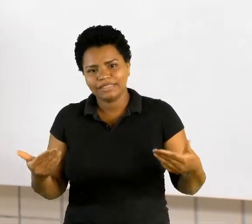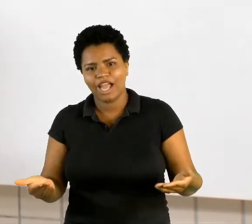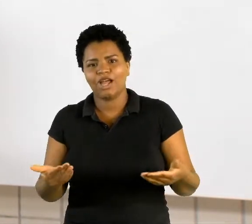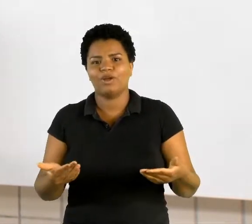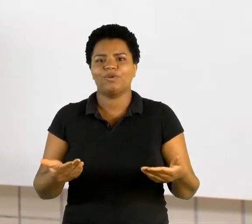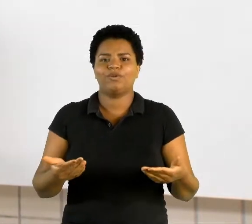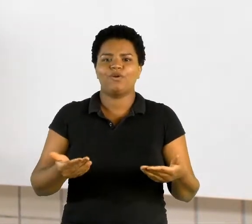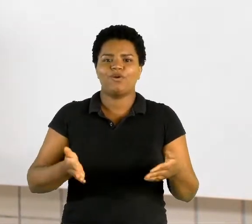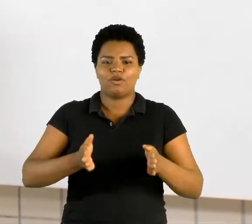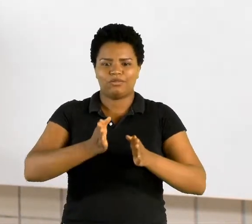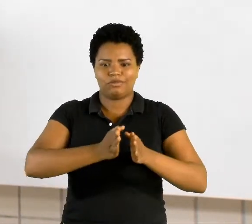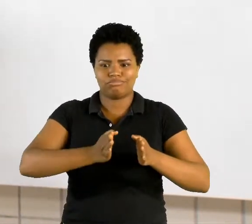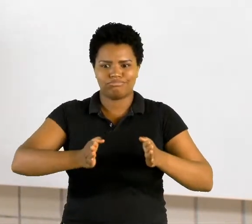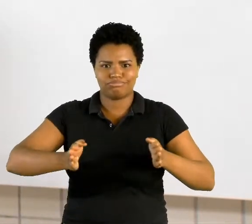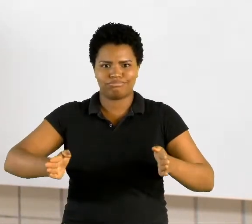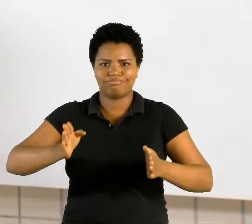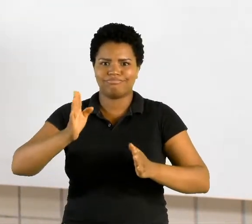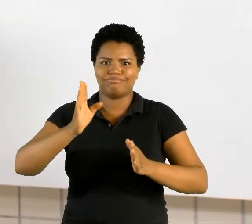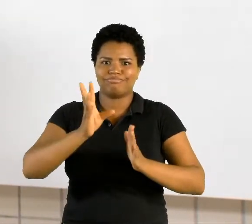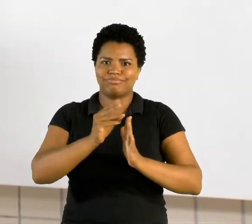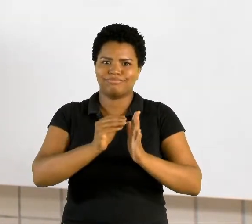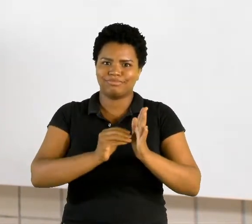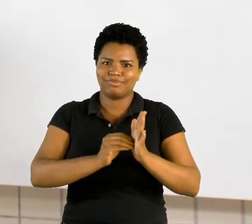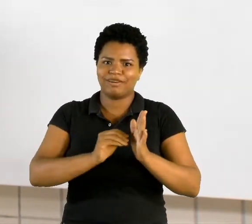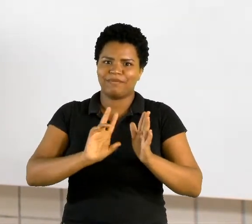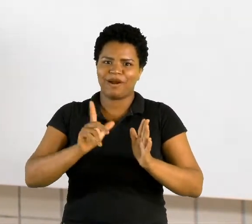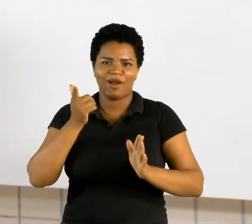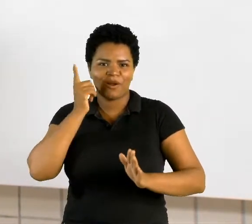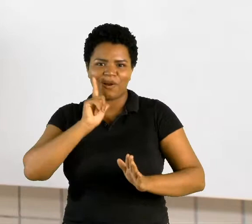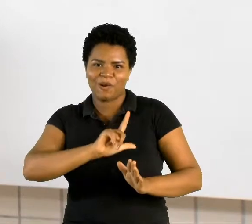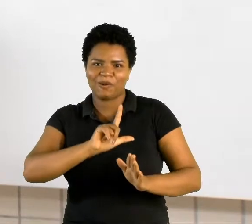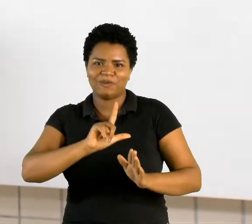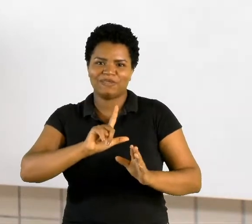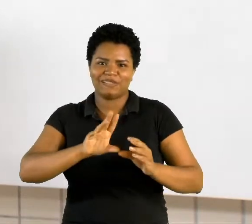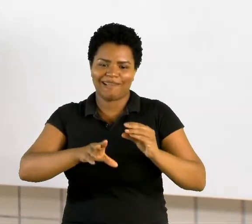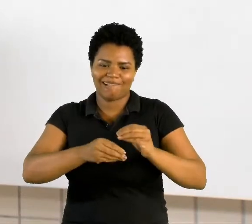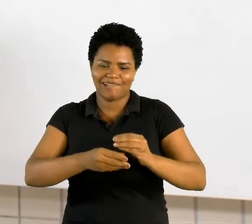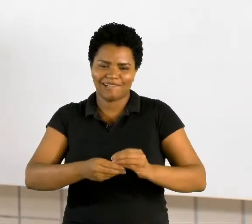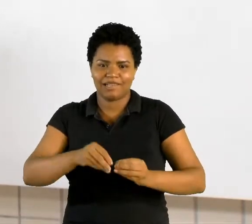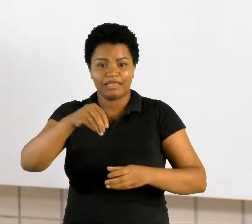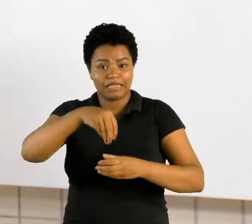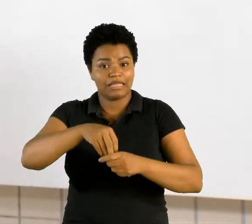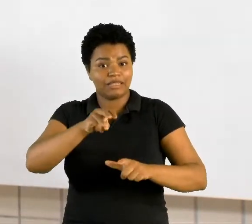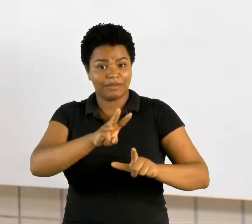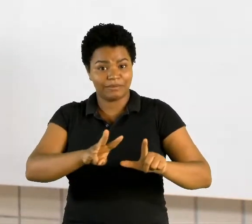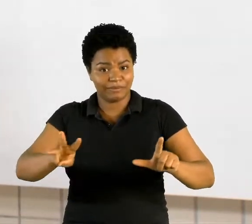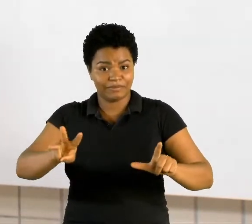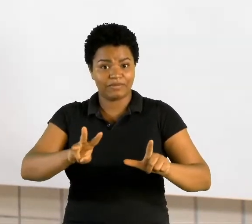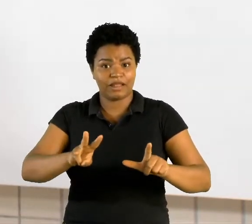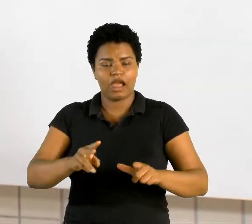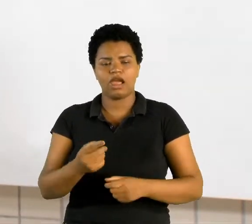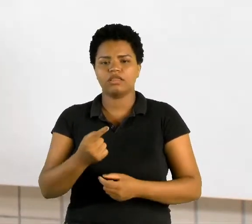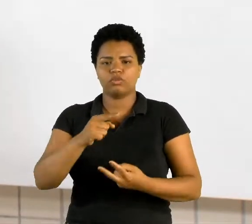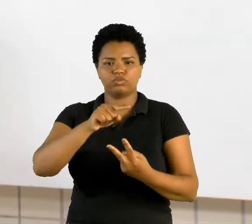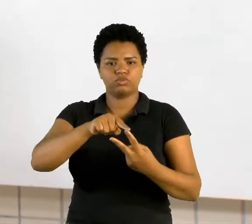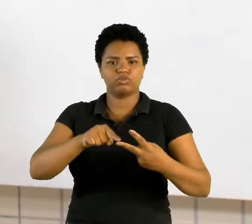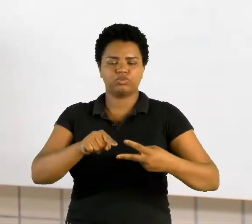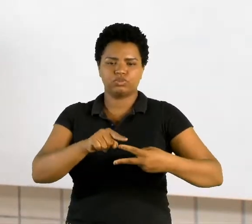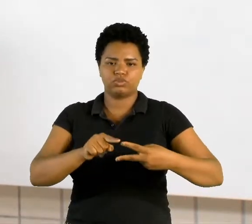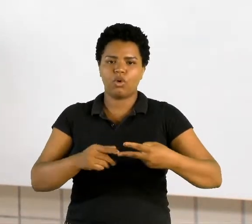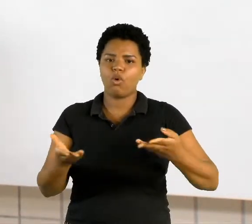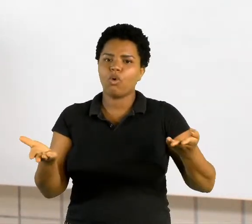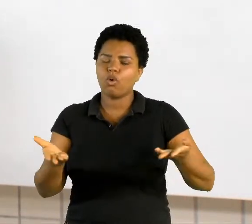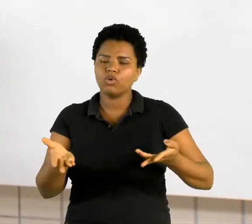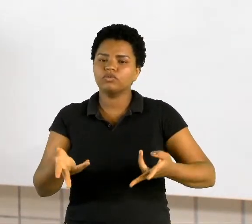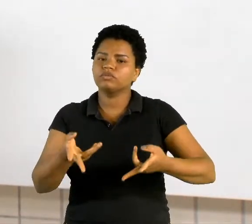o nosso material, que assim, para poder encaixar na nossa plataforma, dividimos ele em duas partes. Hoje, vocês vão